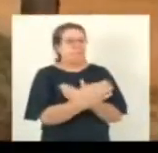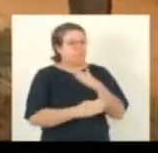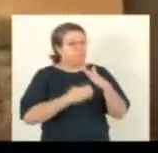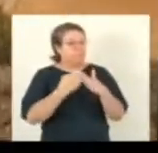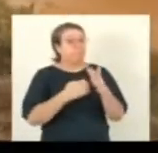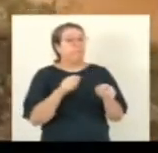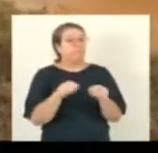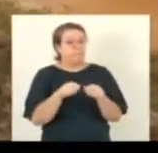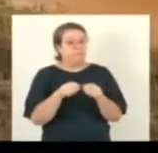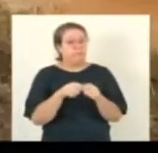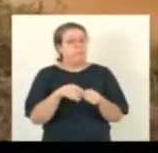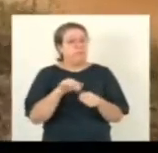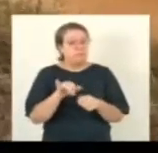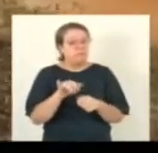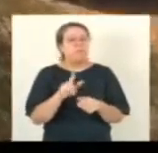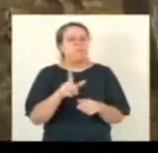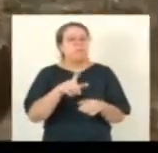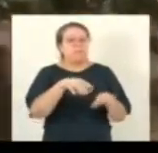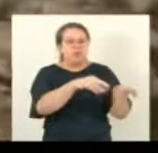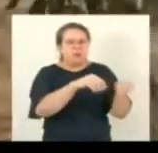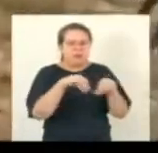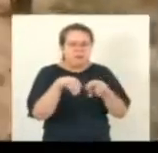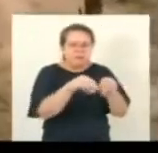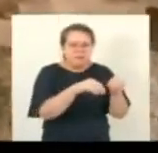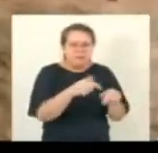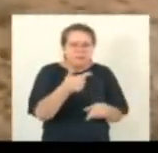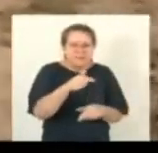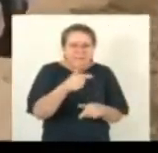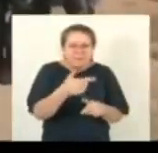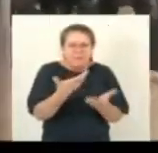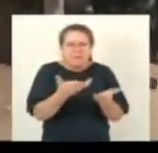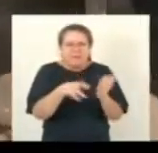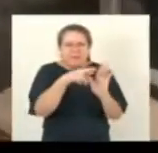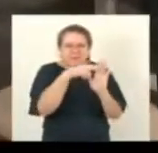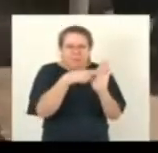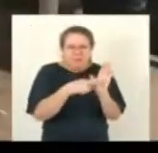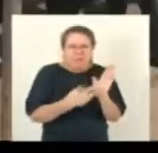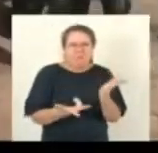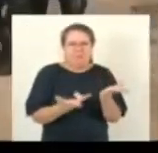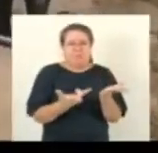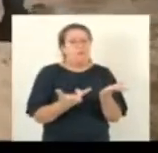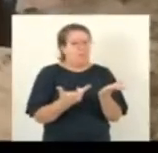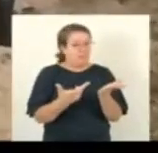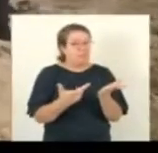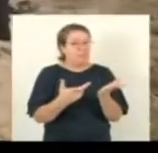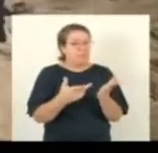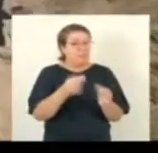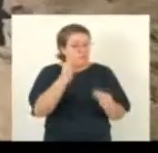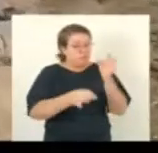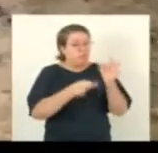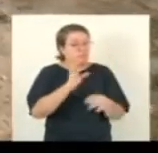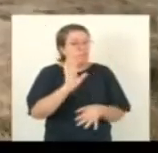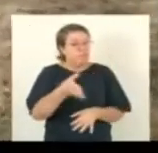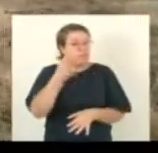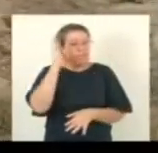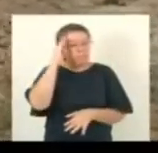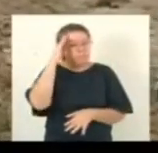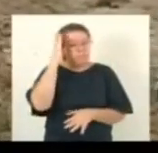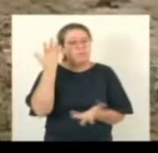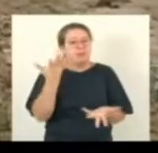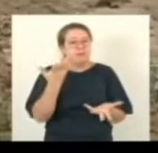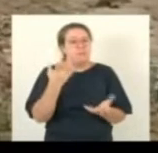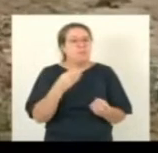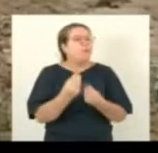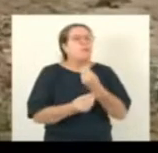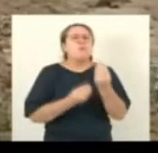Se as terras foram adquiridas de maneira irregular, como a própria Justiça reconheceu, que estes atos de alijamento das